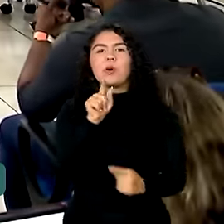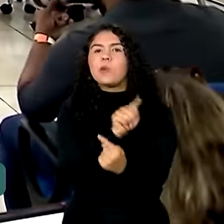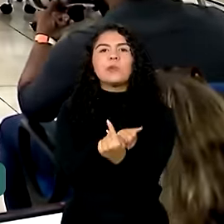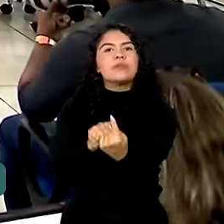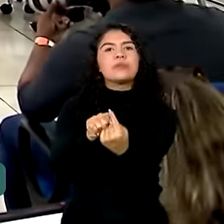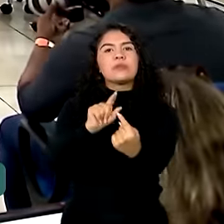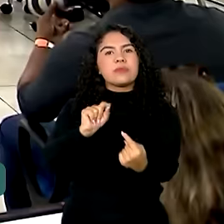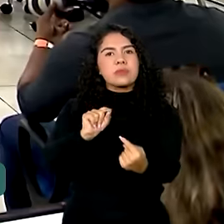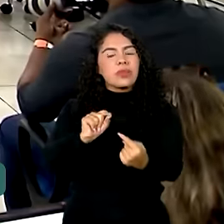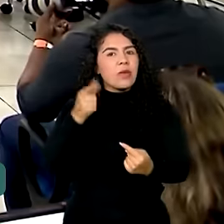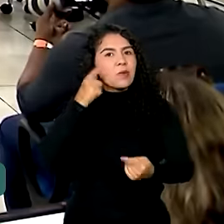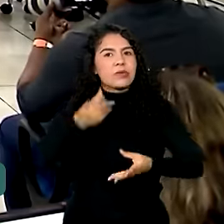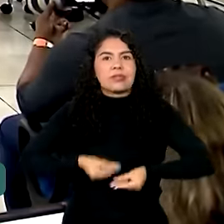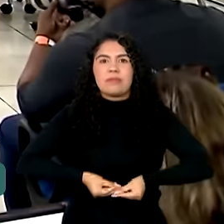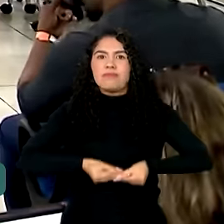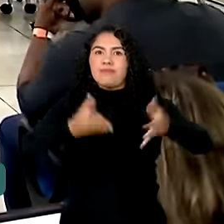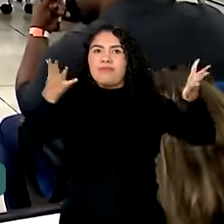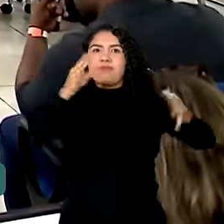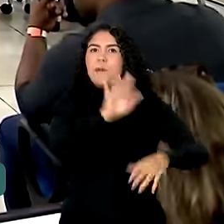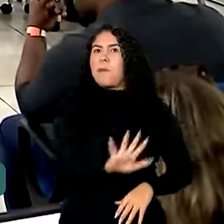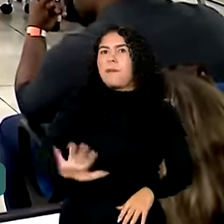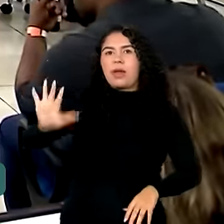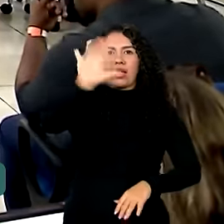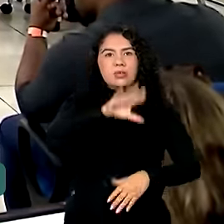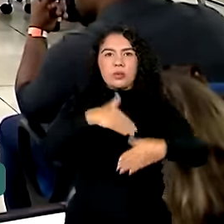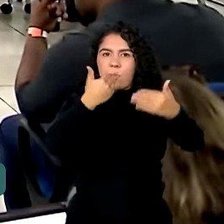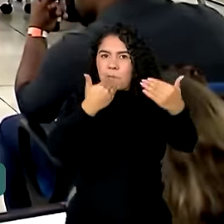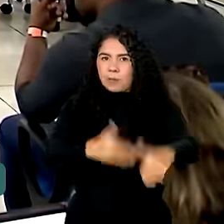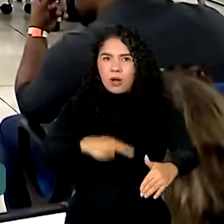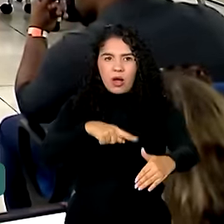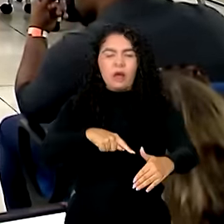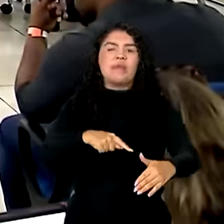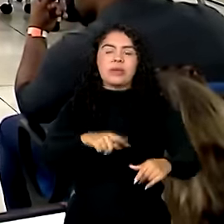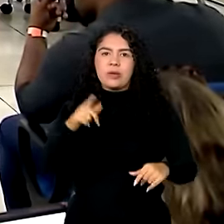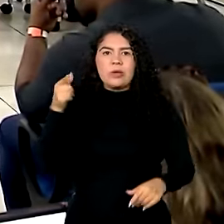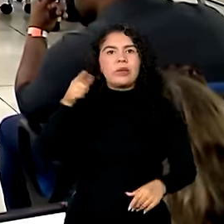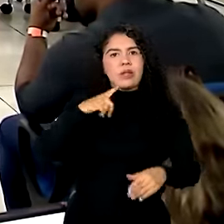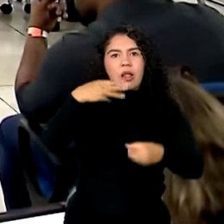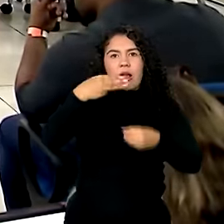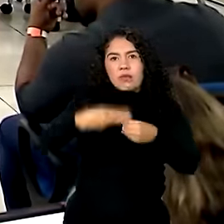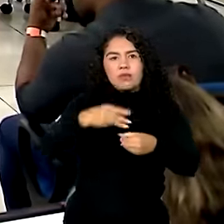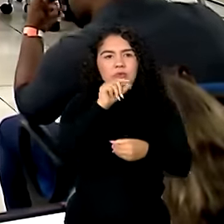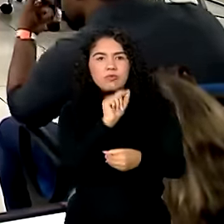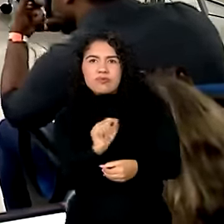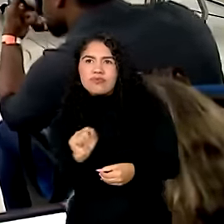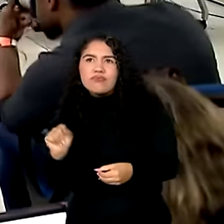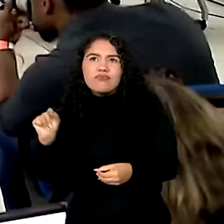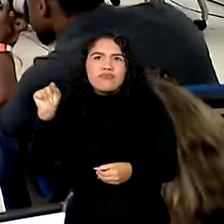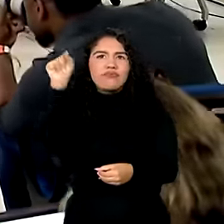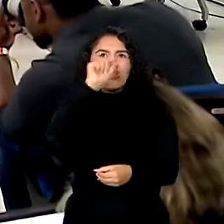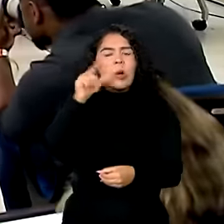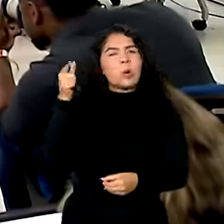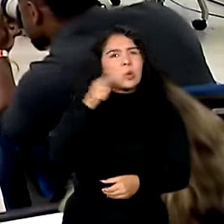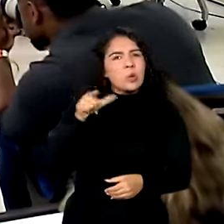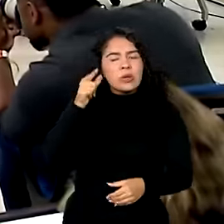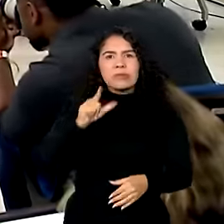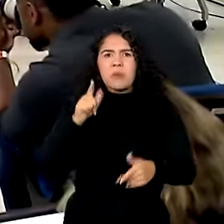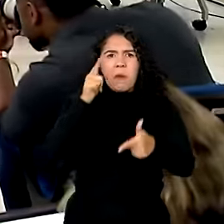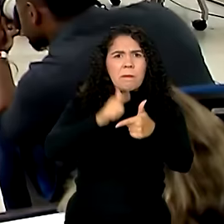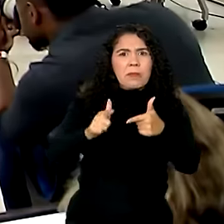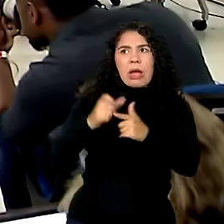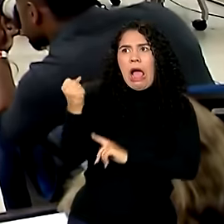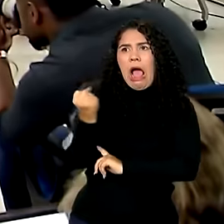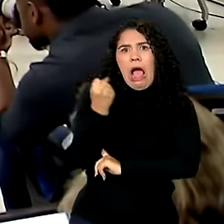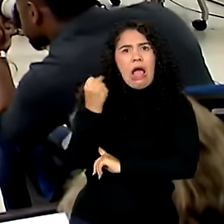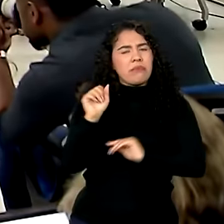concurso público a todo o Brasil. A gente conseguiu essa realização, todas as cidades, acho que provas aconteceram sem nenhuma grande intercorrência,